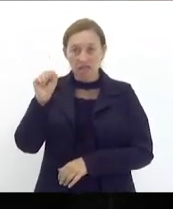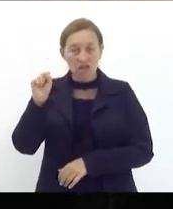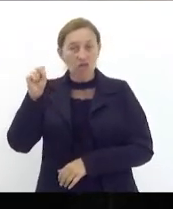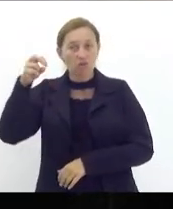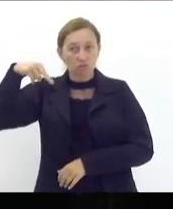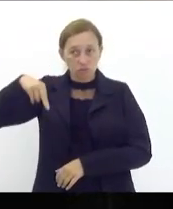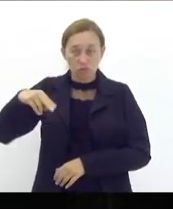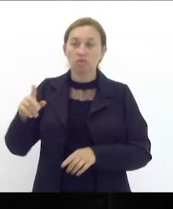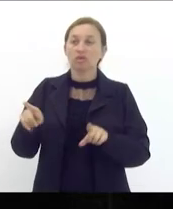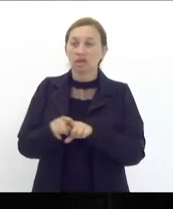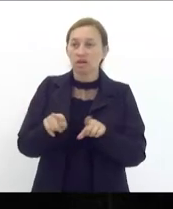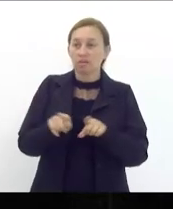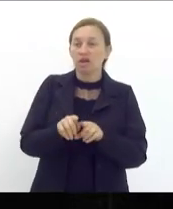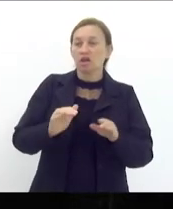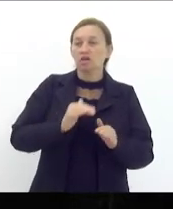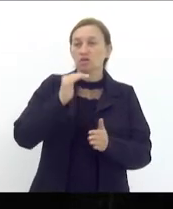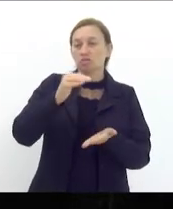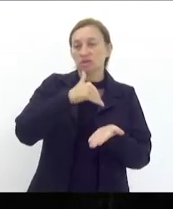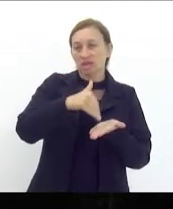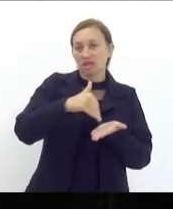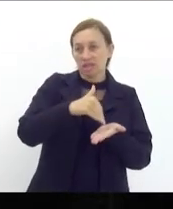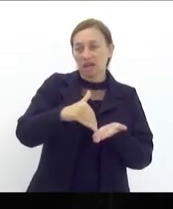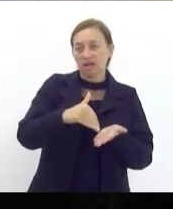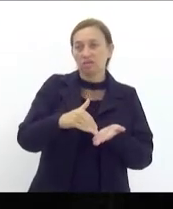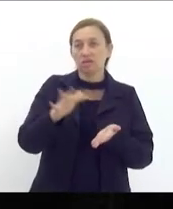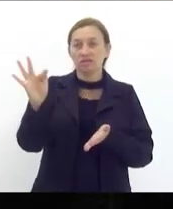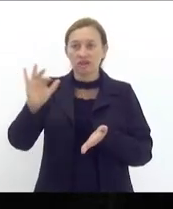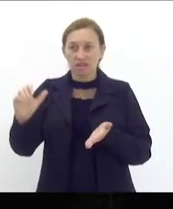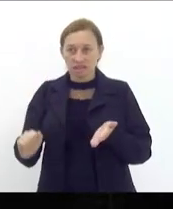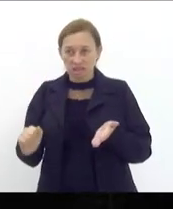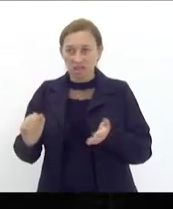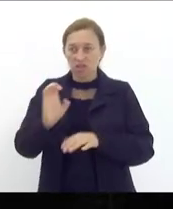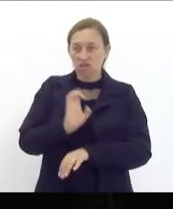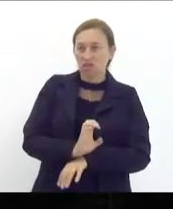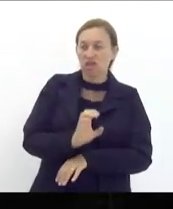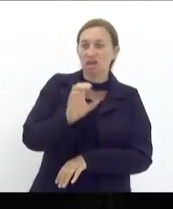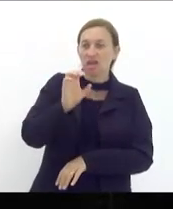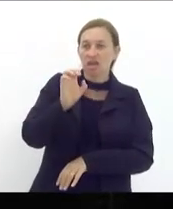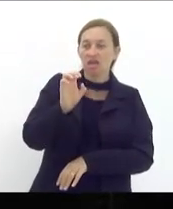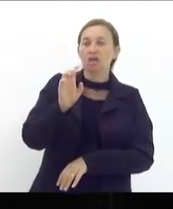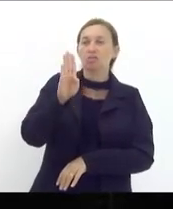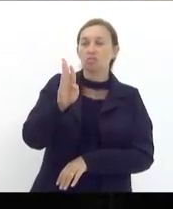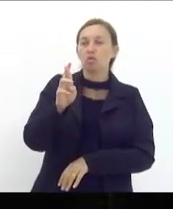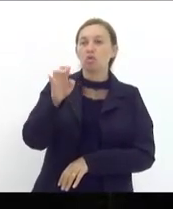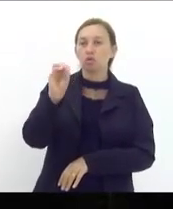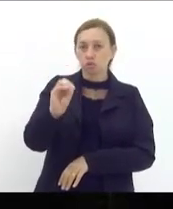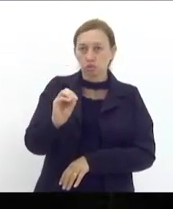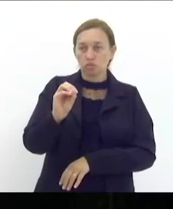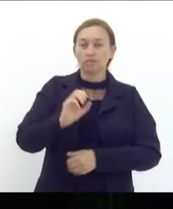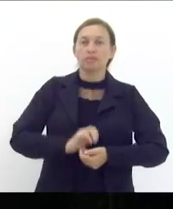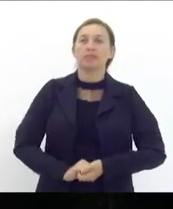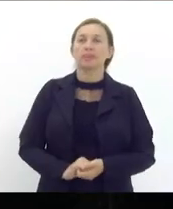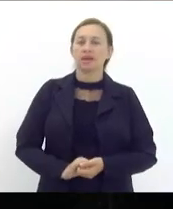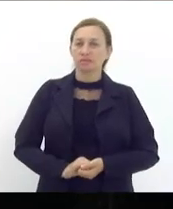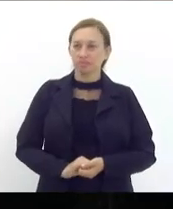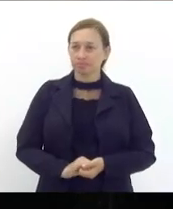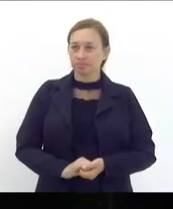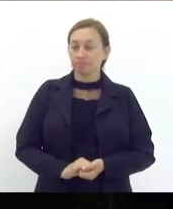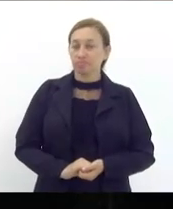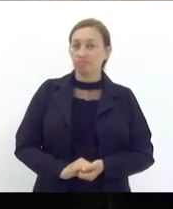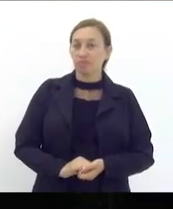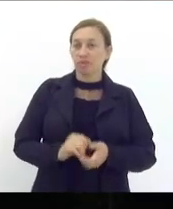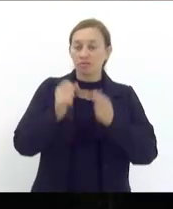subsecretário de estado de fazenda o Schettini Bruno Schettini isso nos